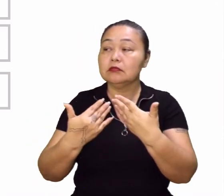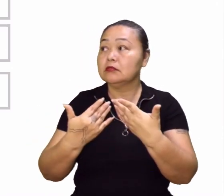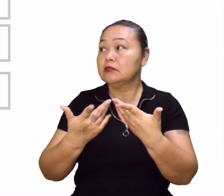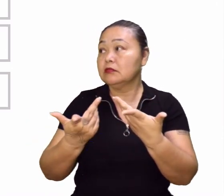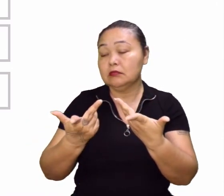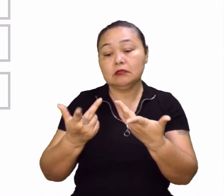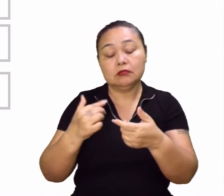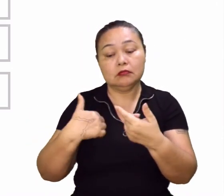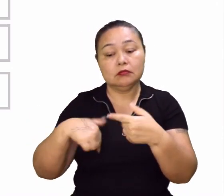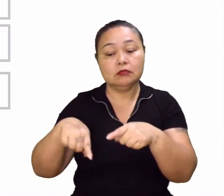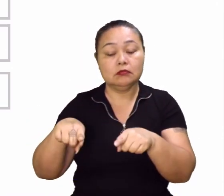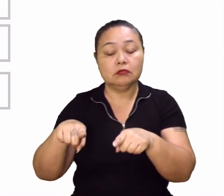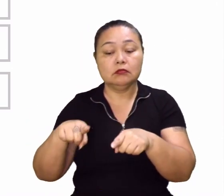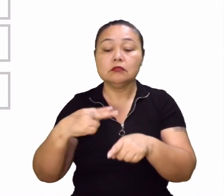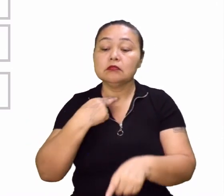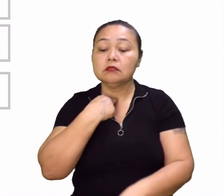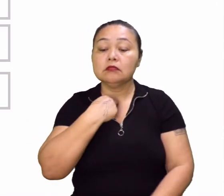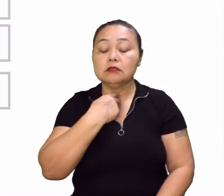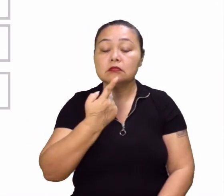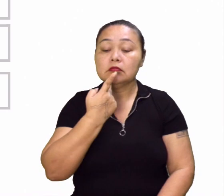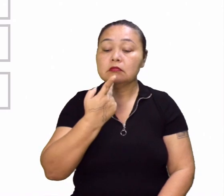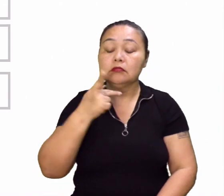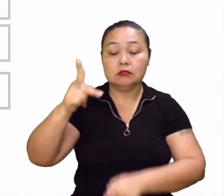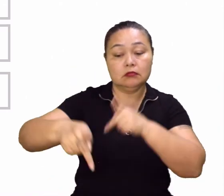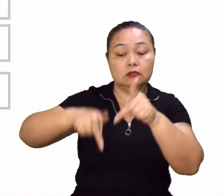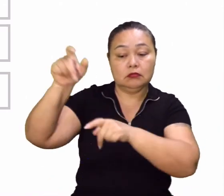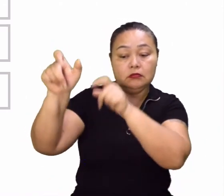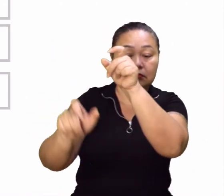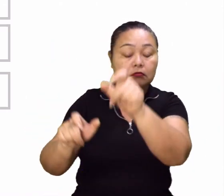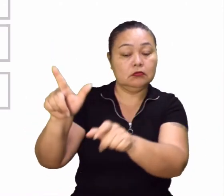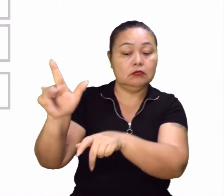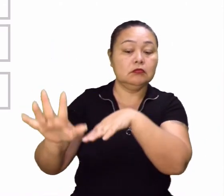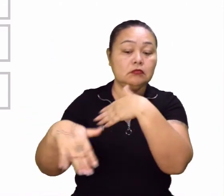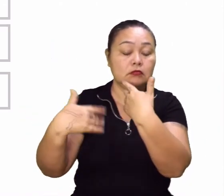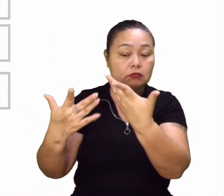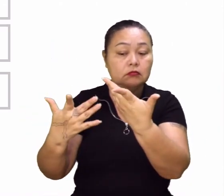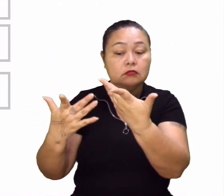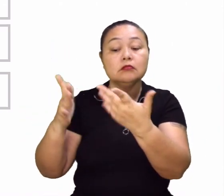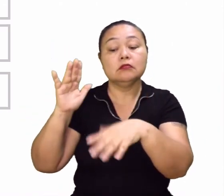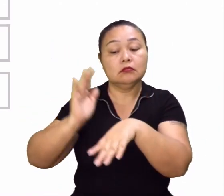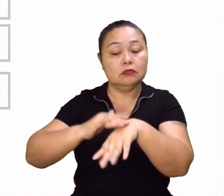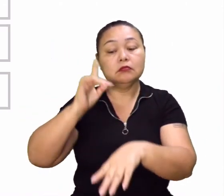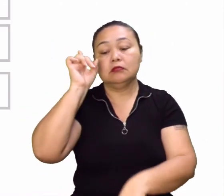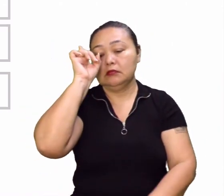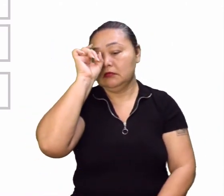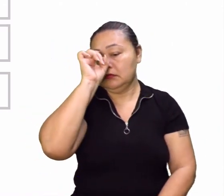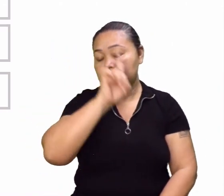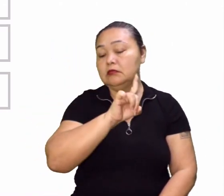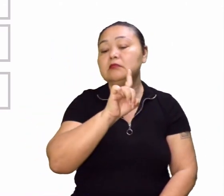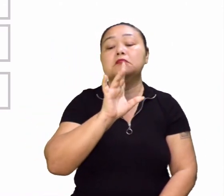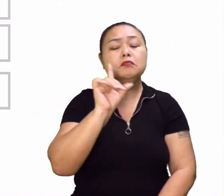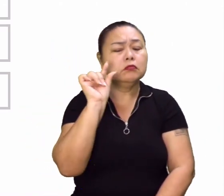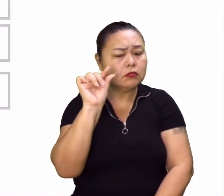gente já não poderia fazer, por exemplo, para falar sobre população. Aí fica mais complicado, né? Com certeza. mais complexo. Complicado não,